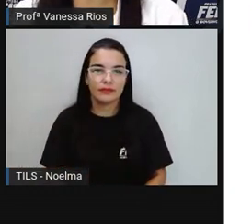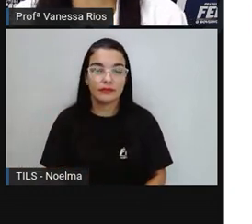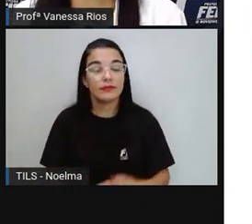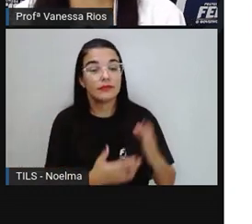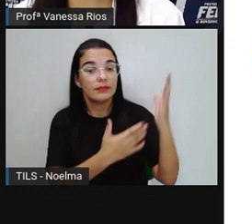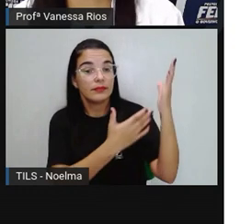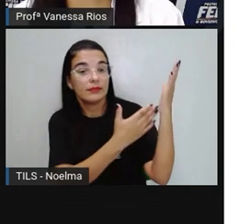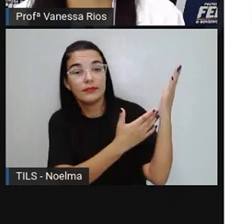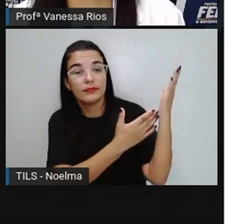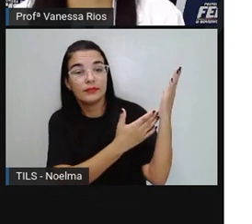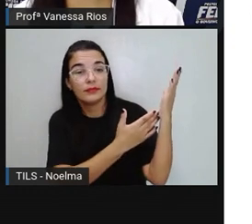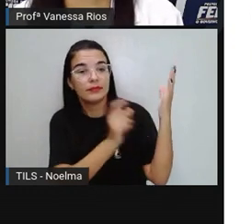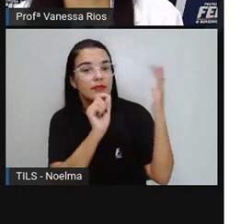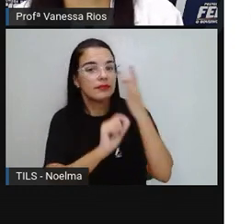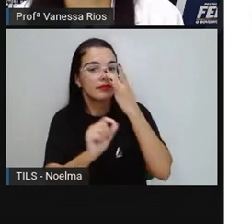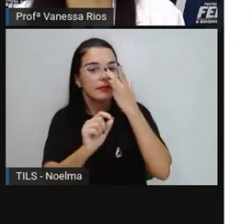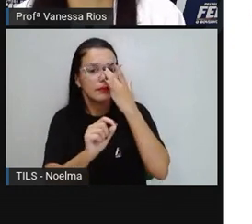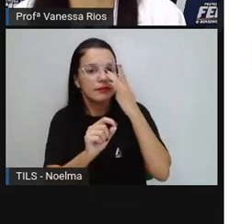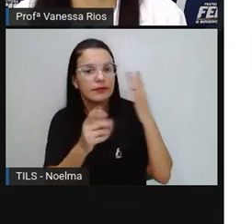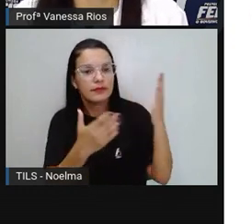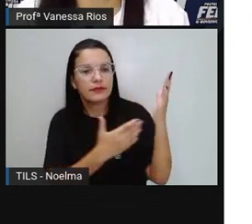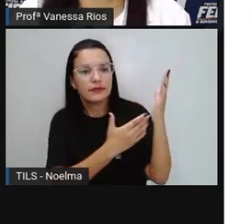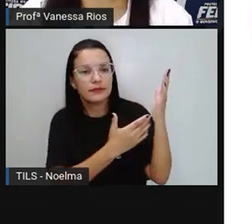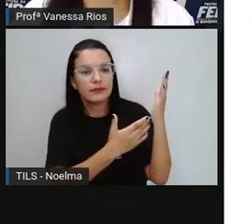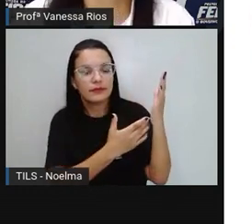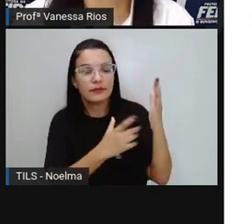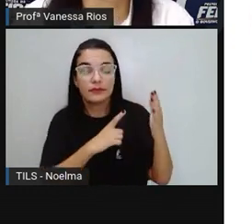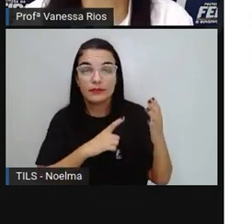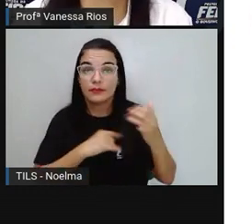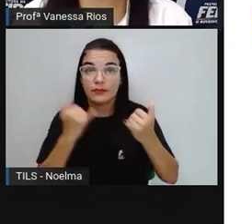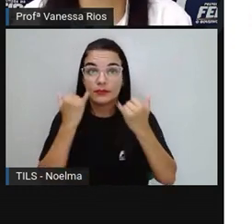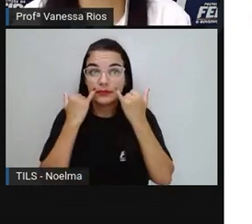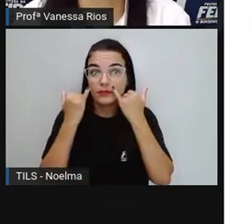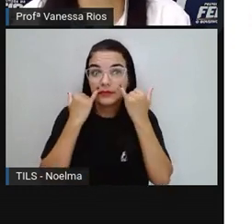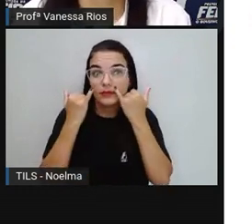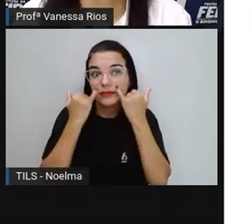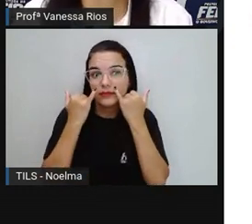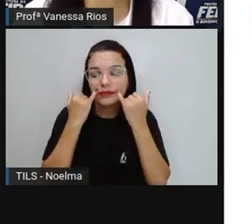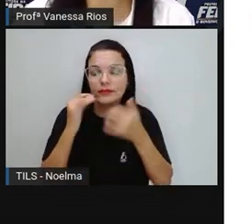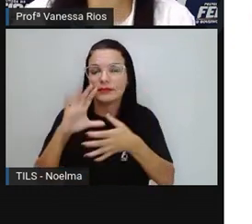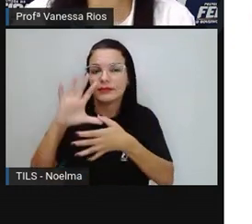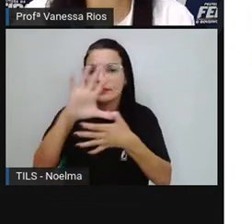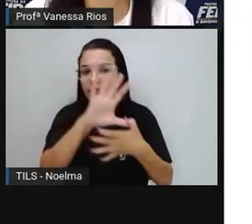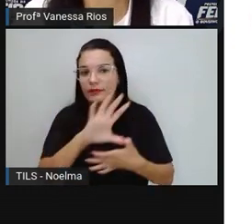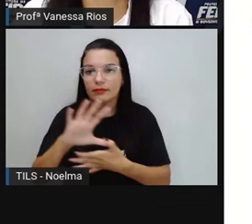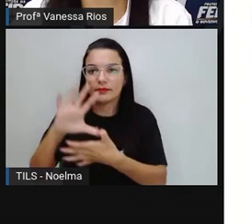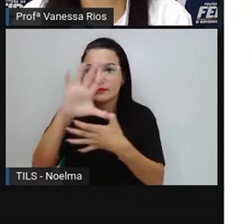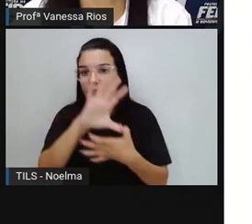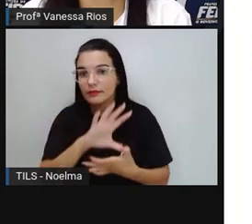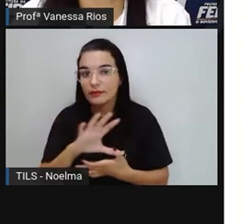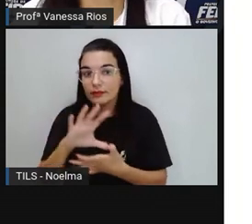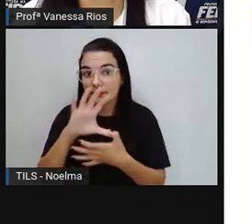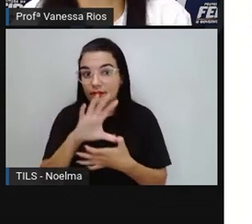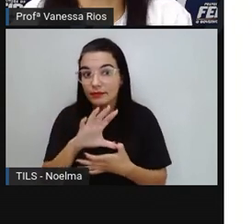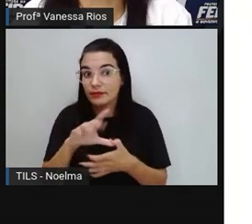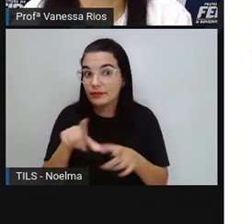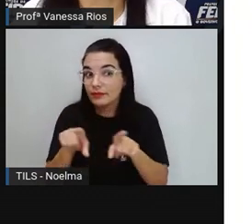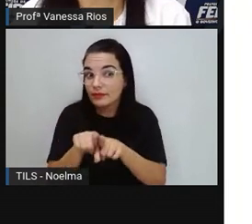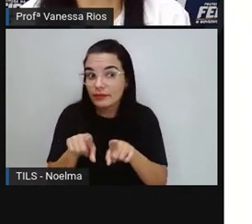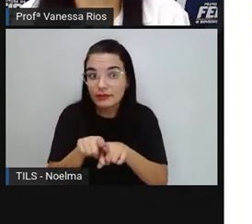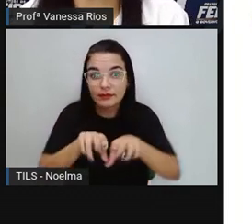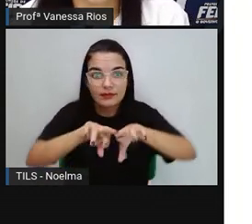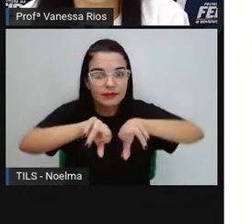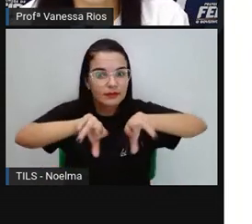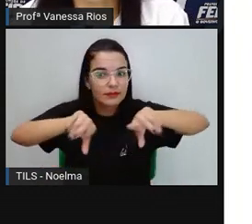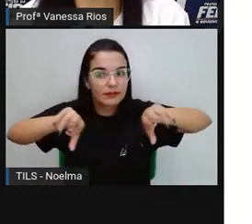E aí, a gente percebe que essas informações cartográficas podem nos passar e nos mostrar diversos